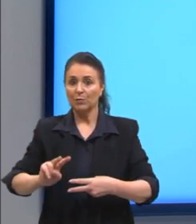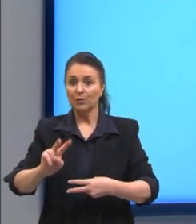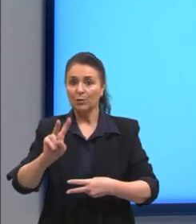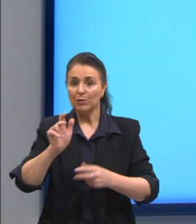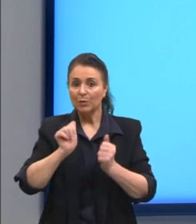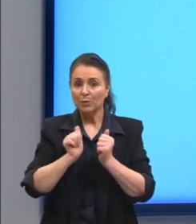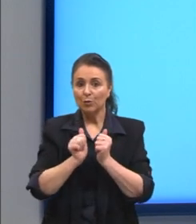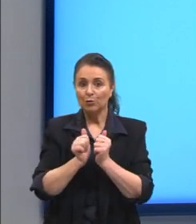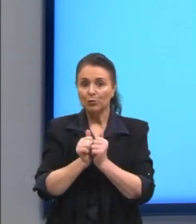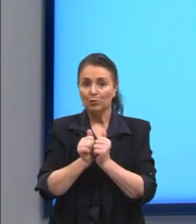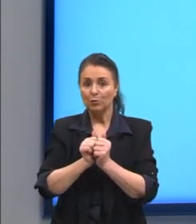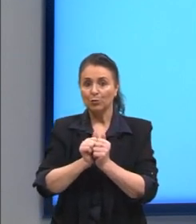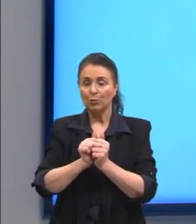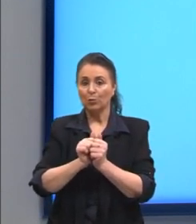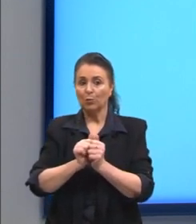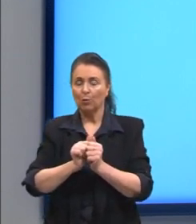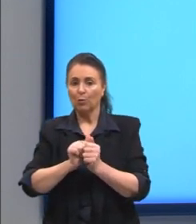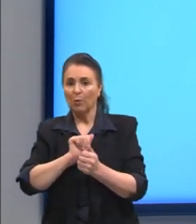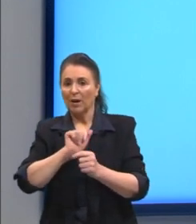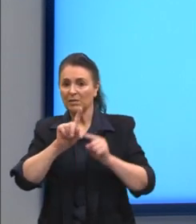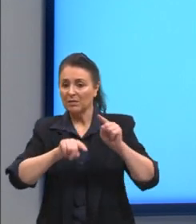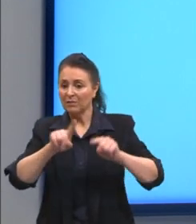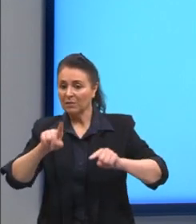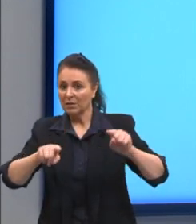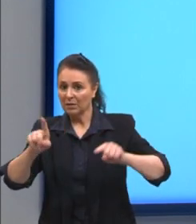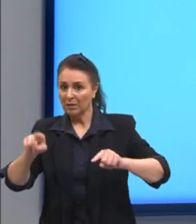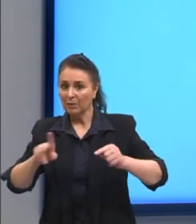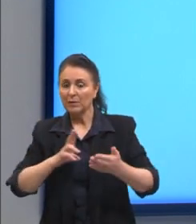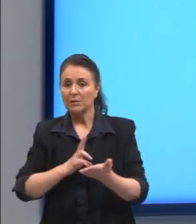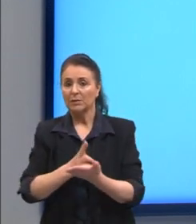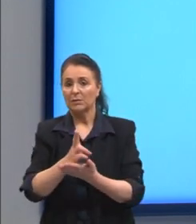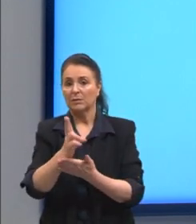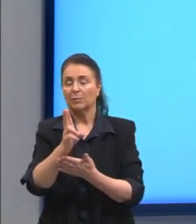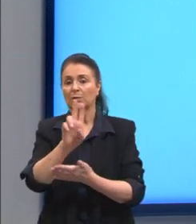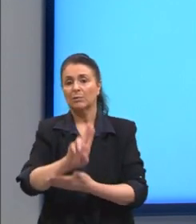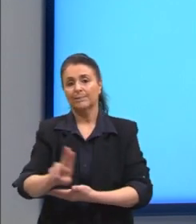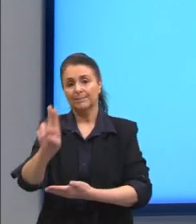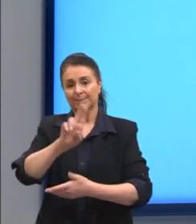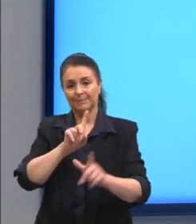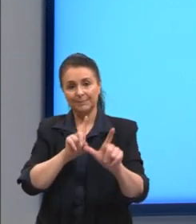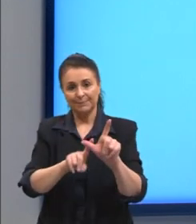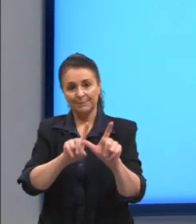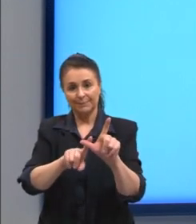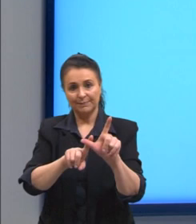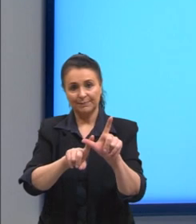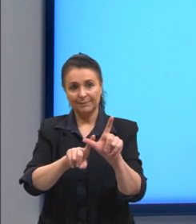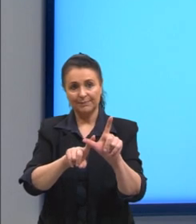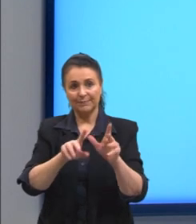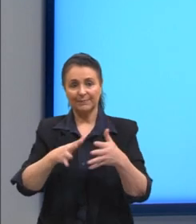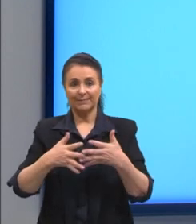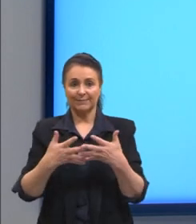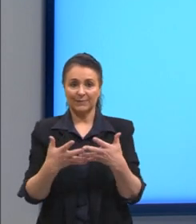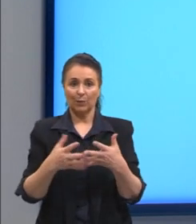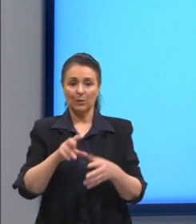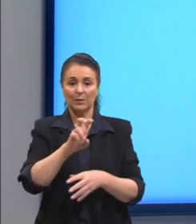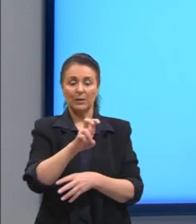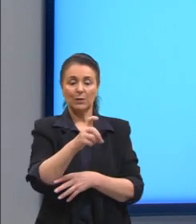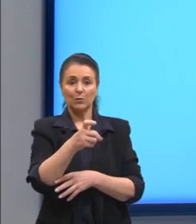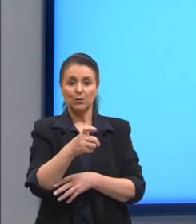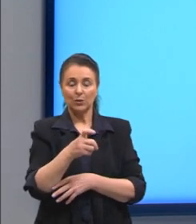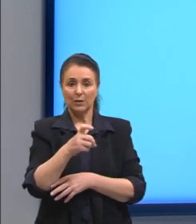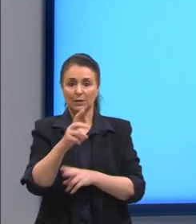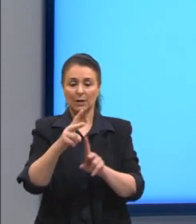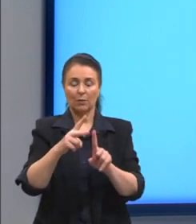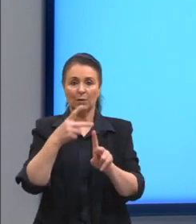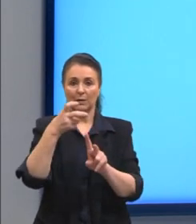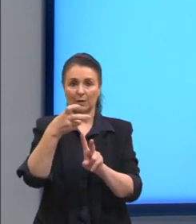acompanham as variáveis, sempre, né, utilizando as letrinhas. Então, aqui, 5X ao